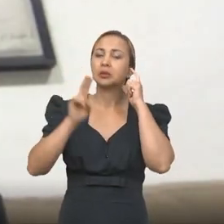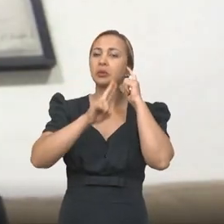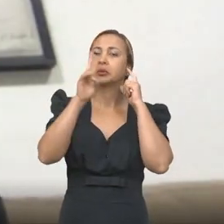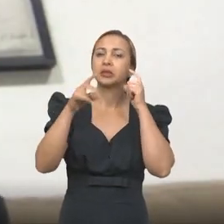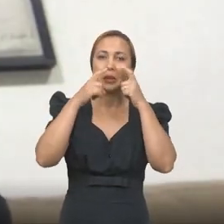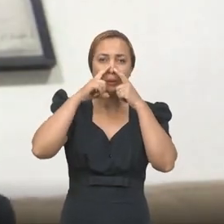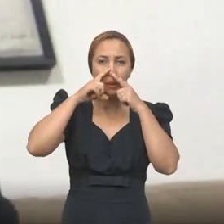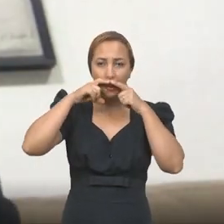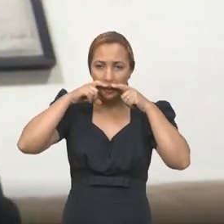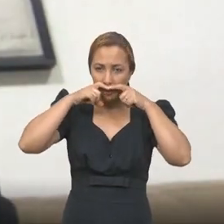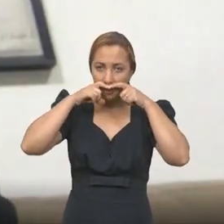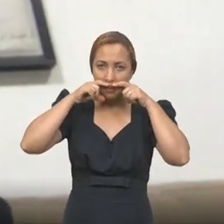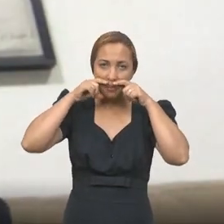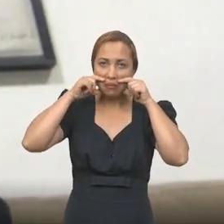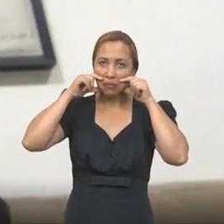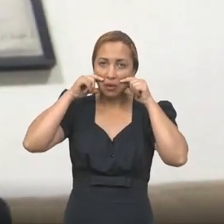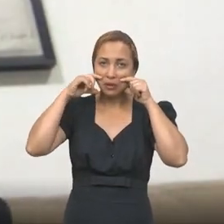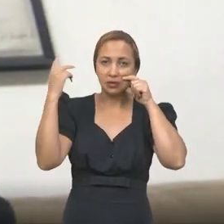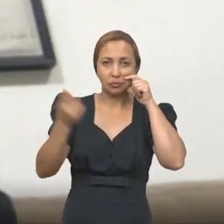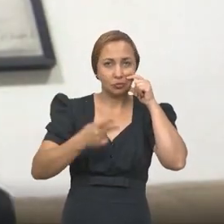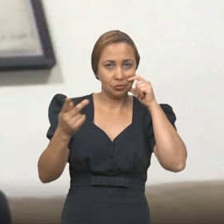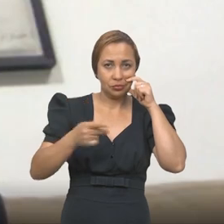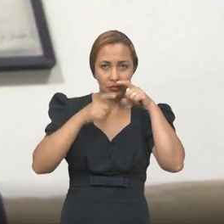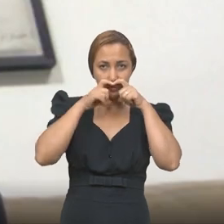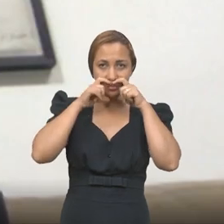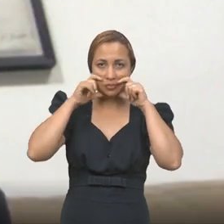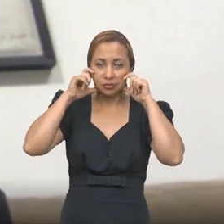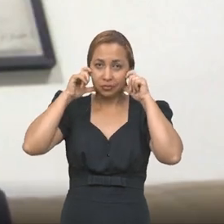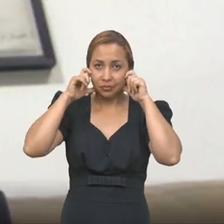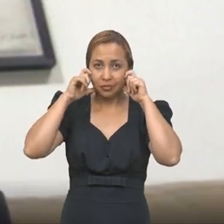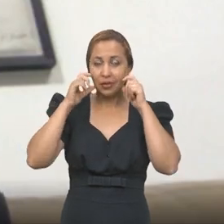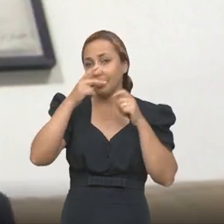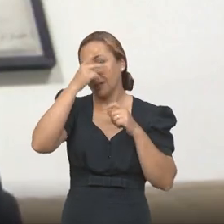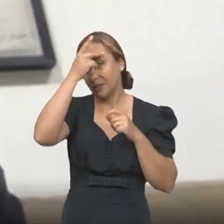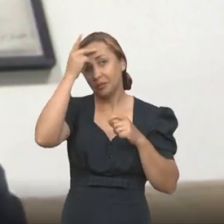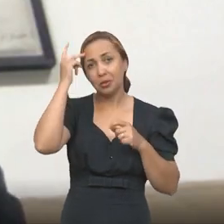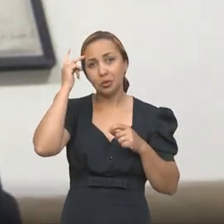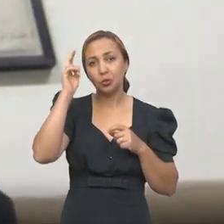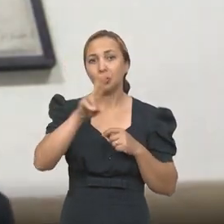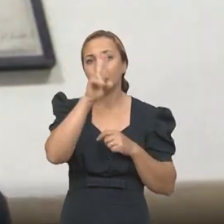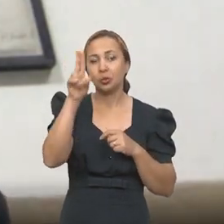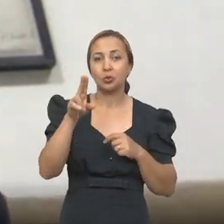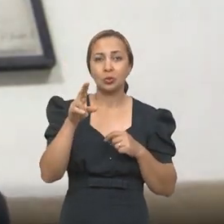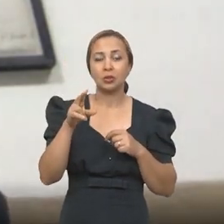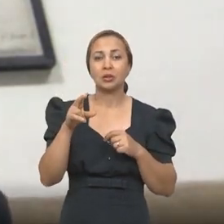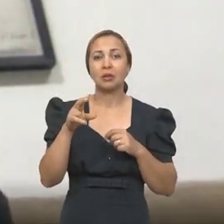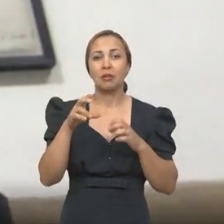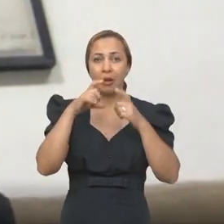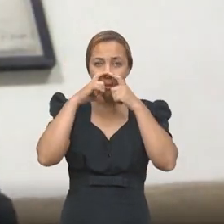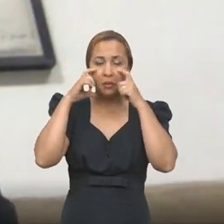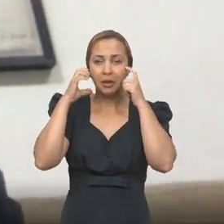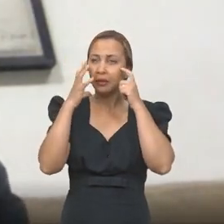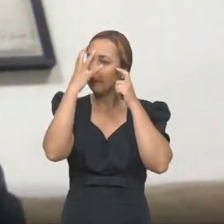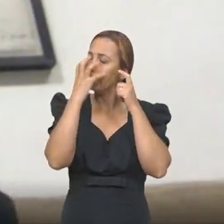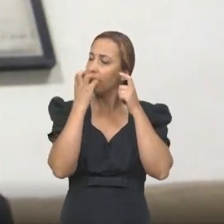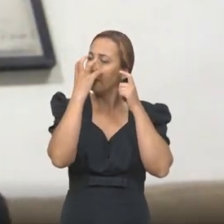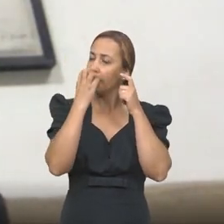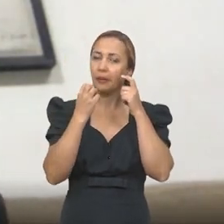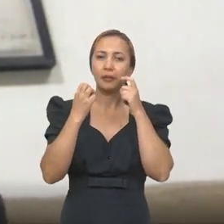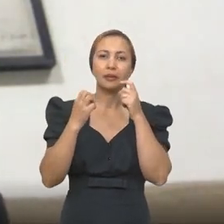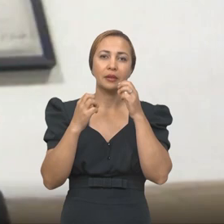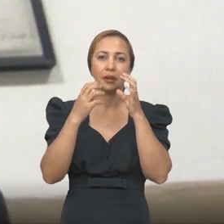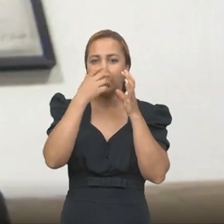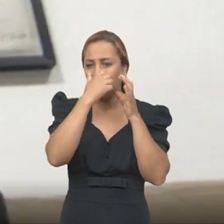máscara utilizada abaixo do nariz, por exemplo, e os indivíduos usam a máscara, mas eles tocam na